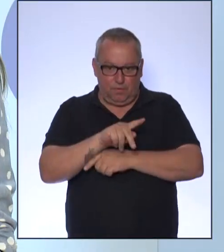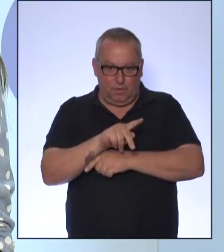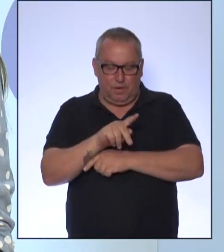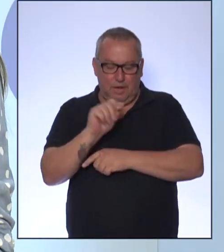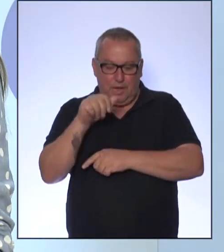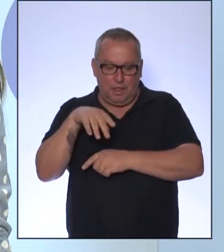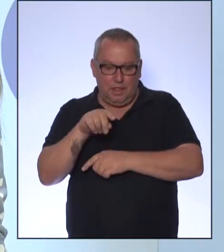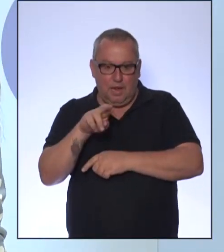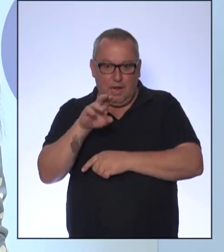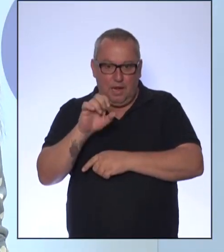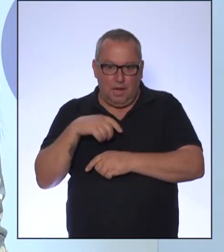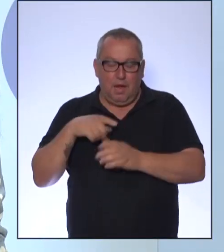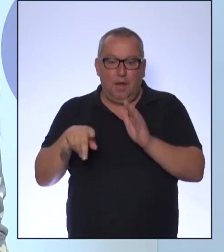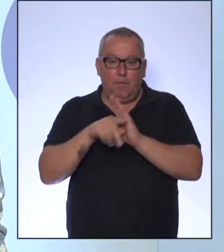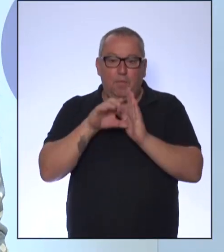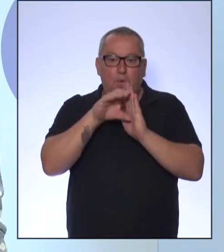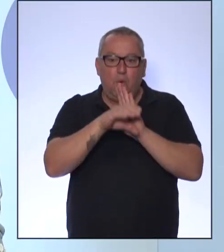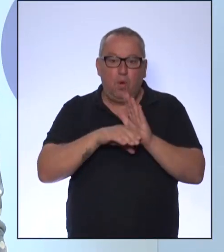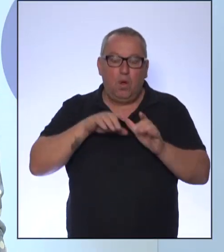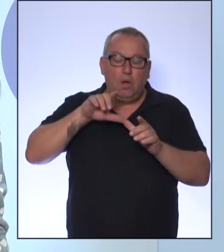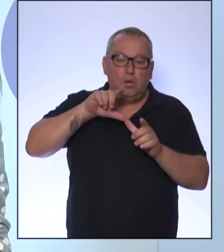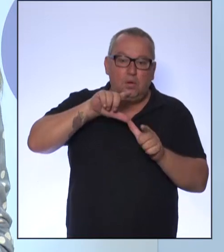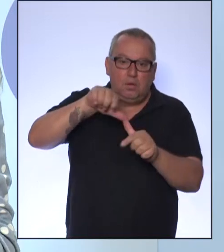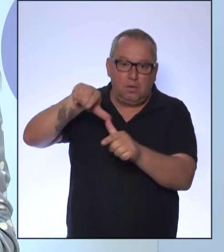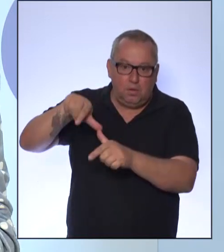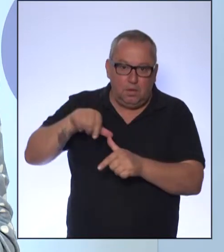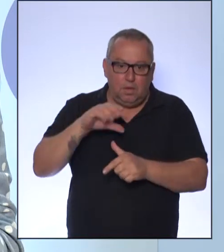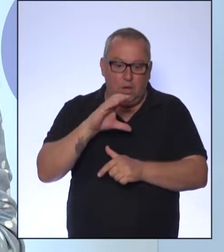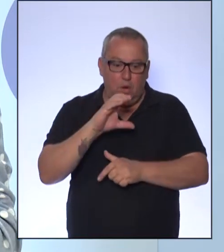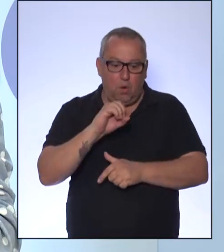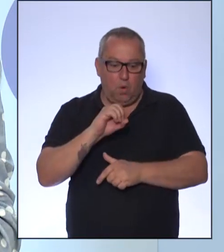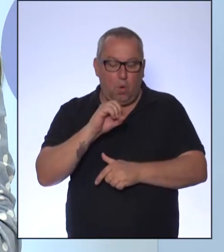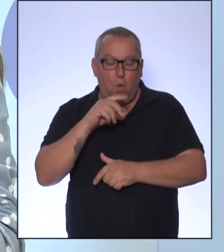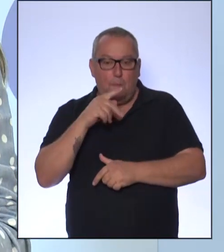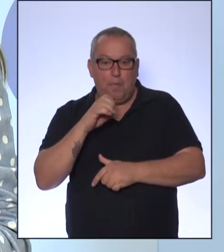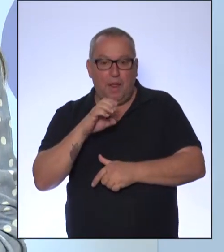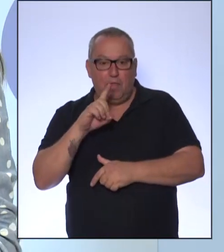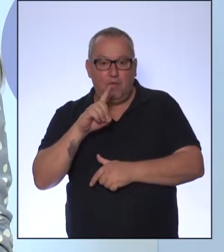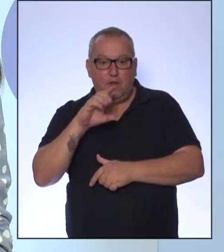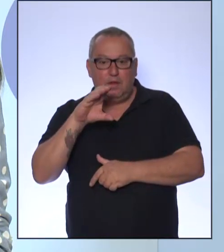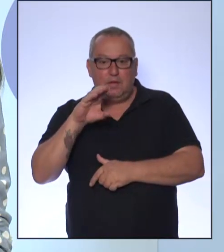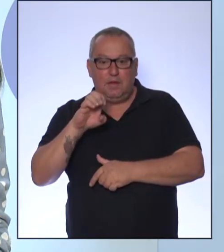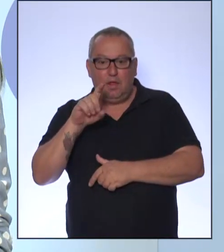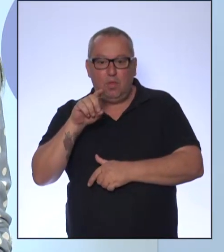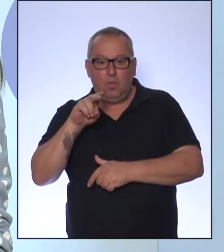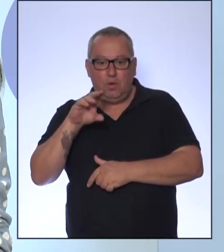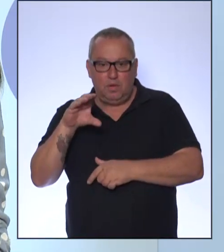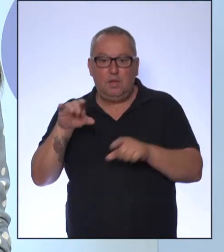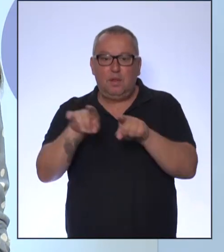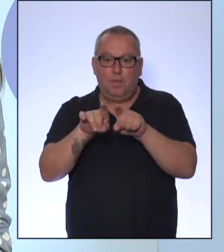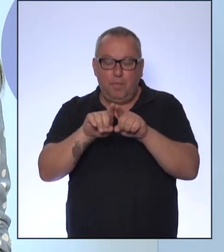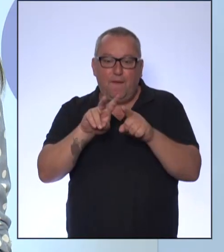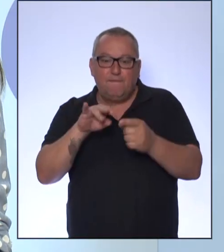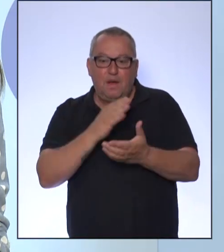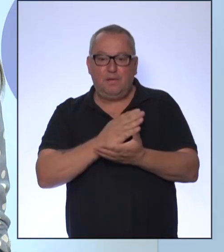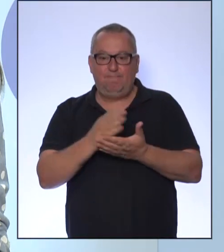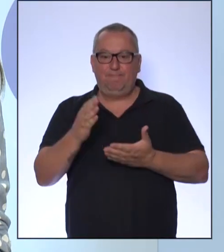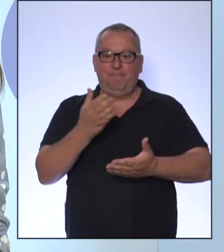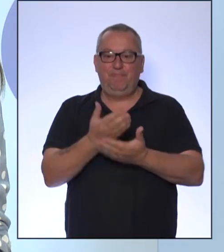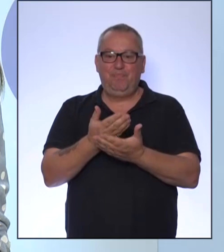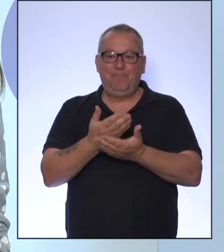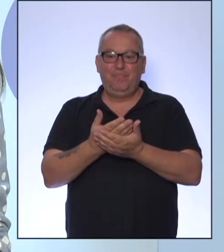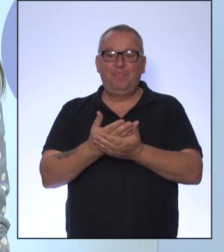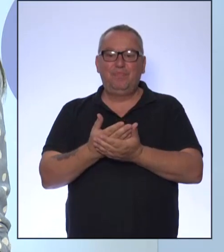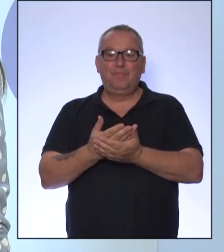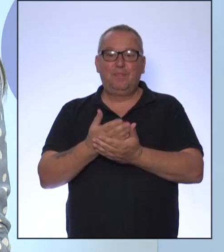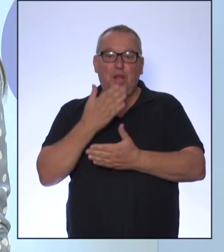acompanha a equipe curricular de Geografia da Coped, da Seduc. Então, nós vamos dar início aí à nossa aula. Eu vou pedir para